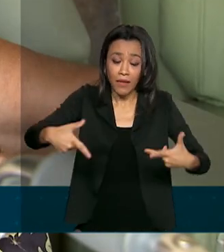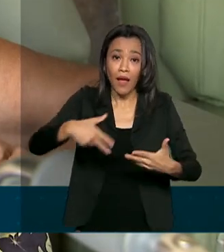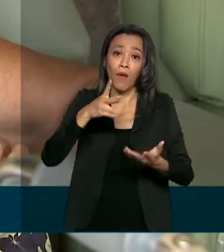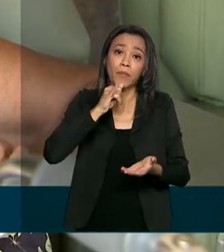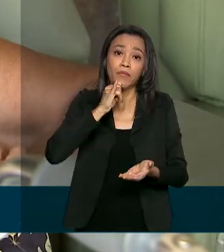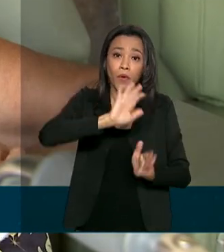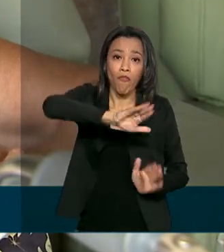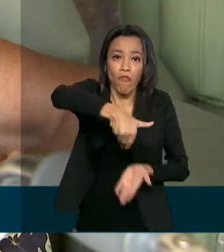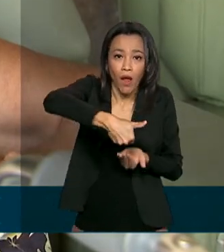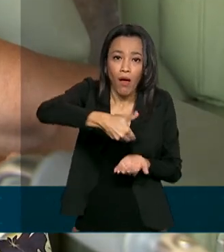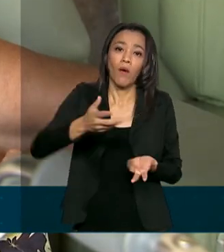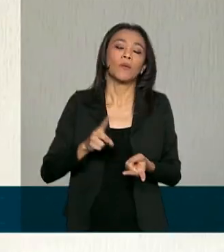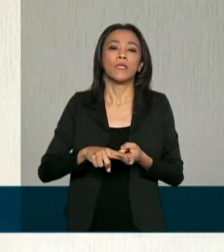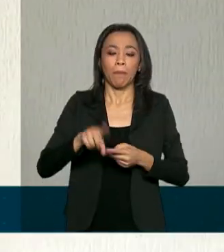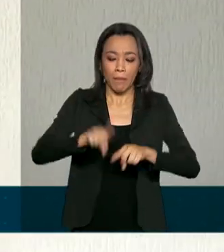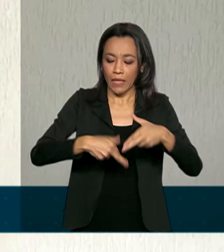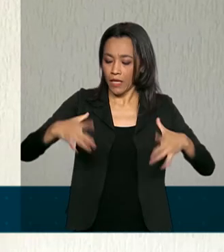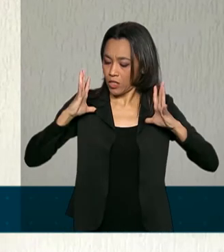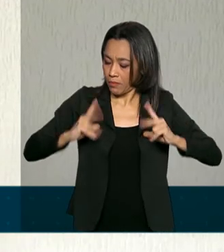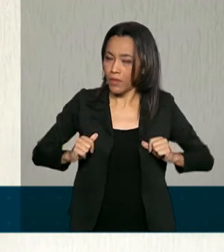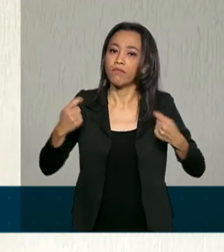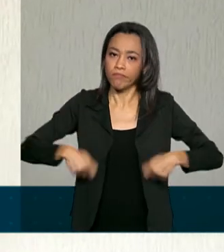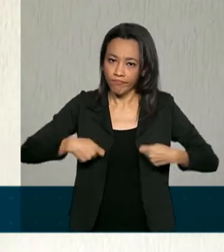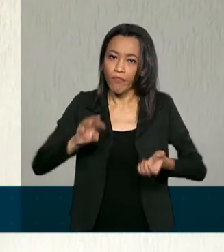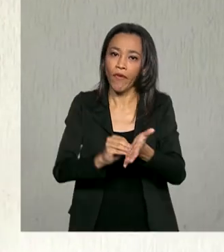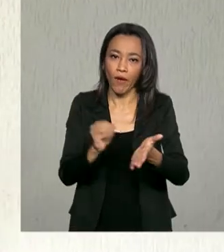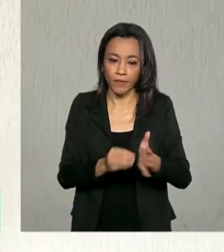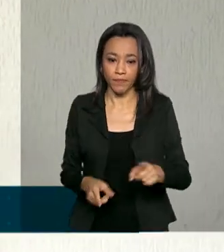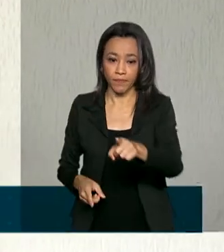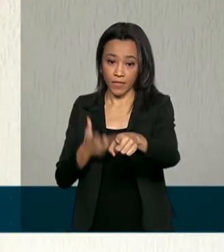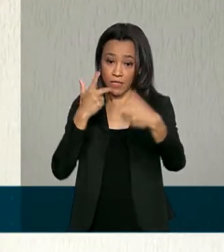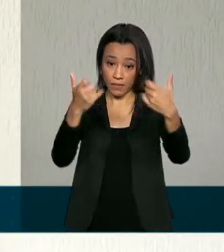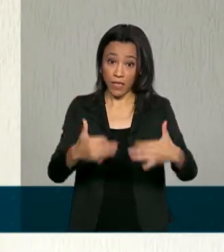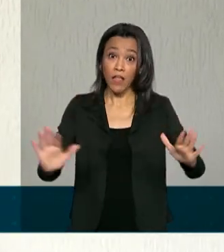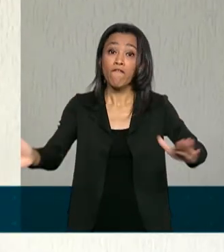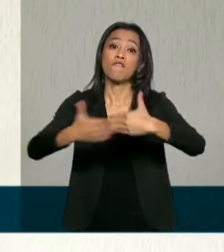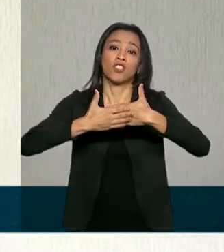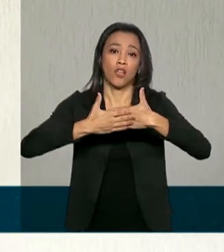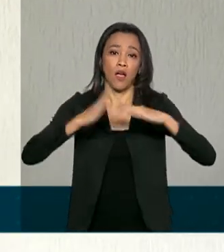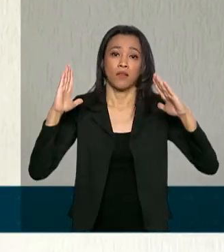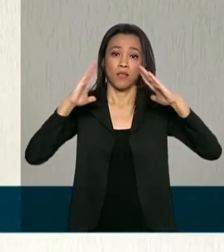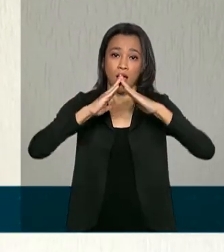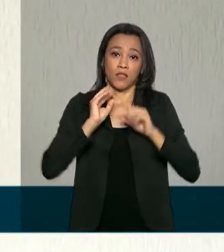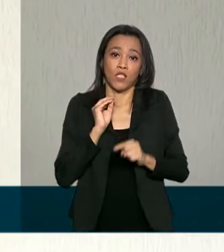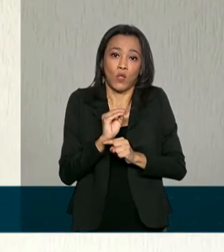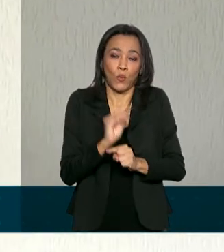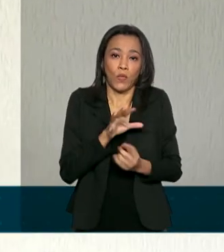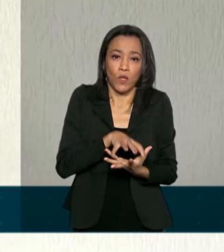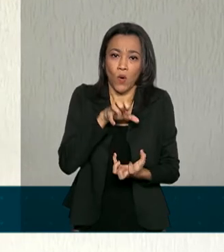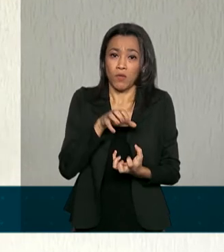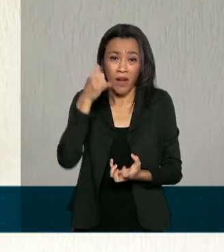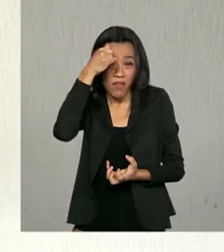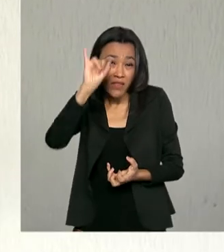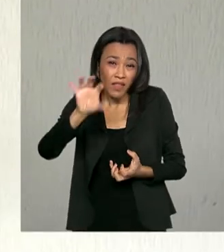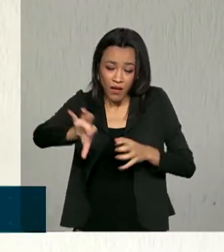geriátricas e produtos de limpeza. Estamos com a instituição completamente fechada para não colocarmos os nossos idosos em risco ao coronavírus.